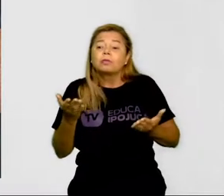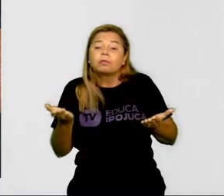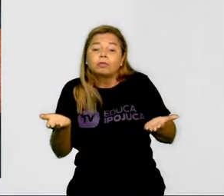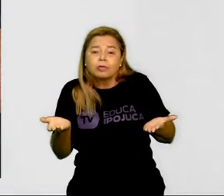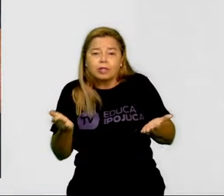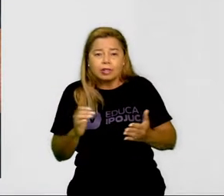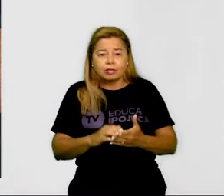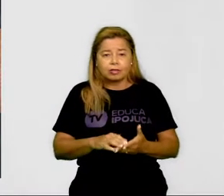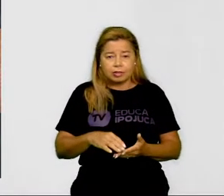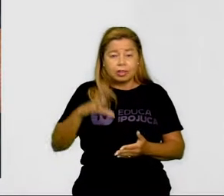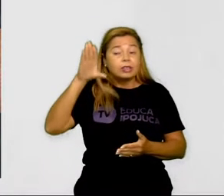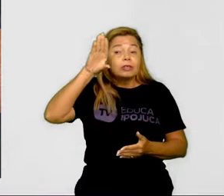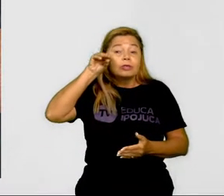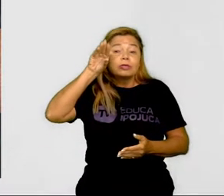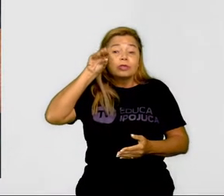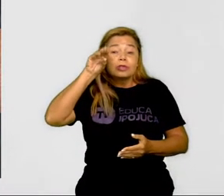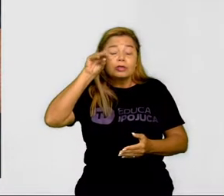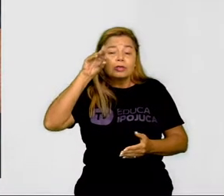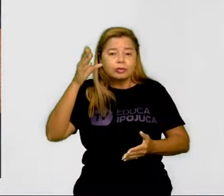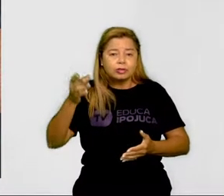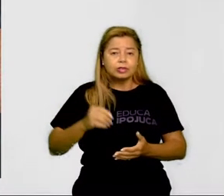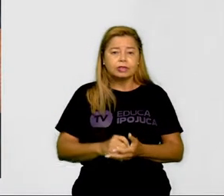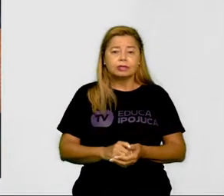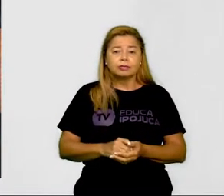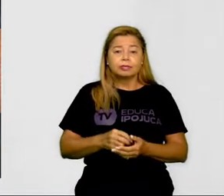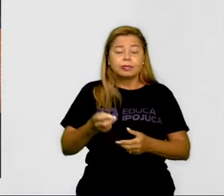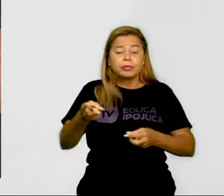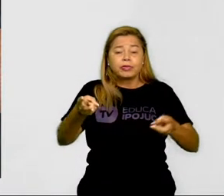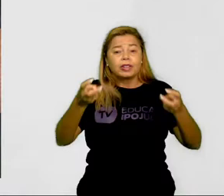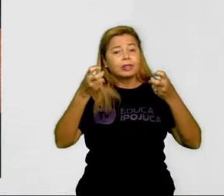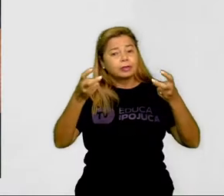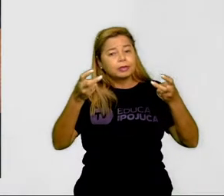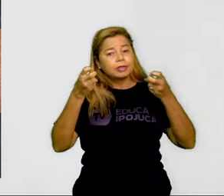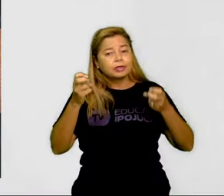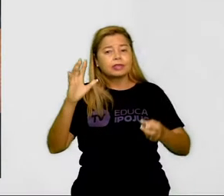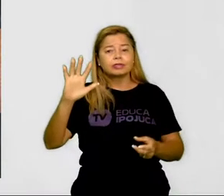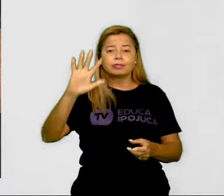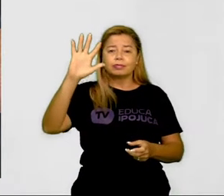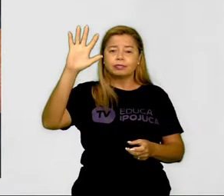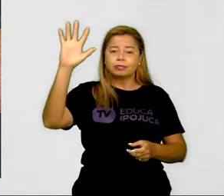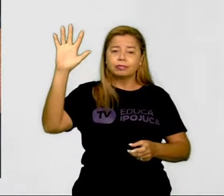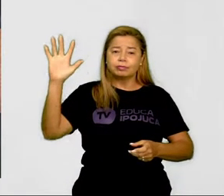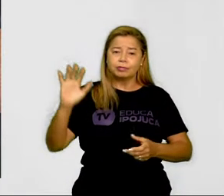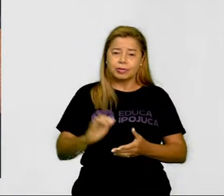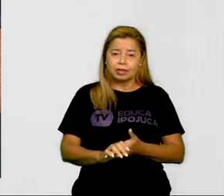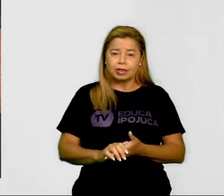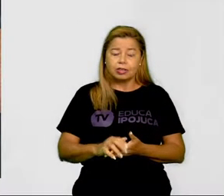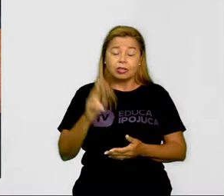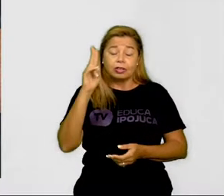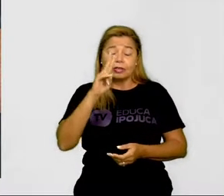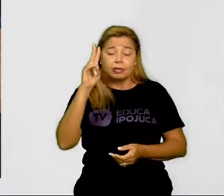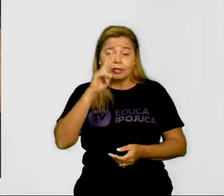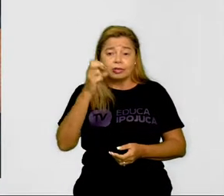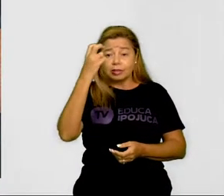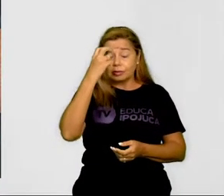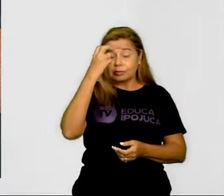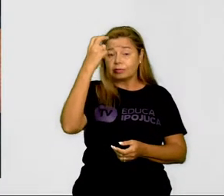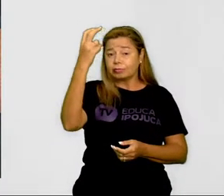aquela curiosidade. E assim você vai observando as imagens, vendo a cultura dos povos,